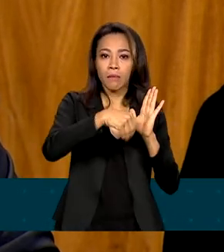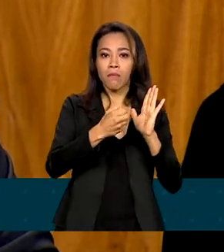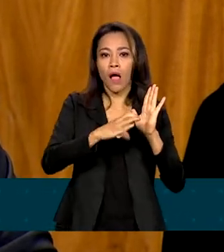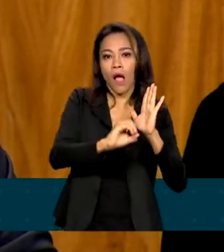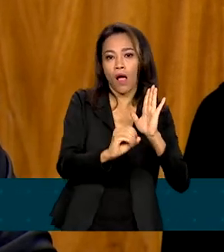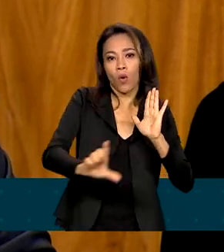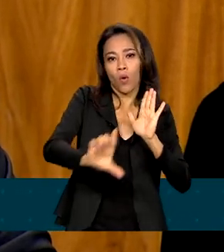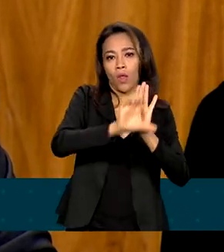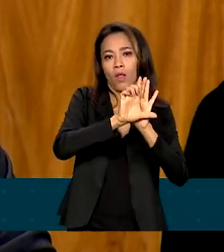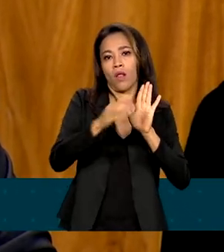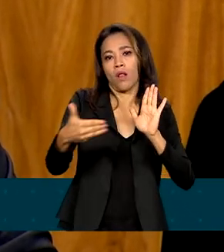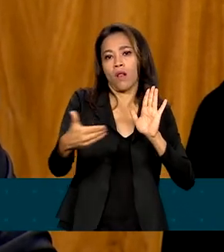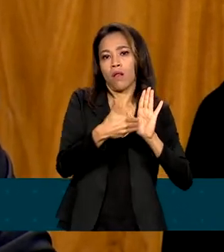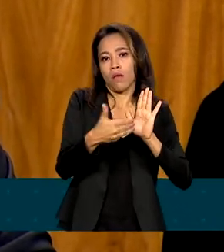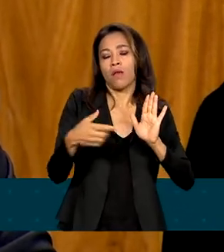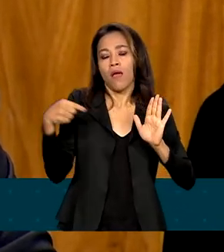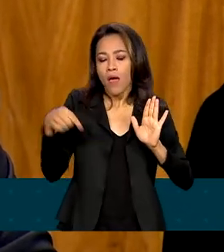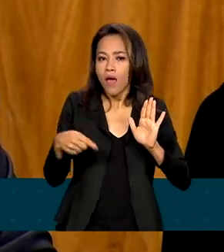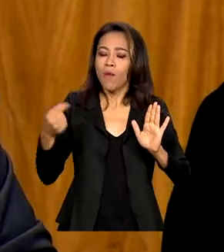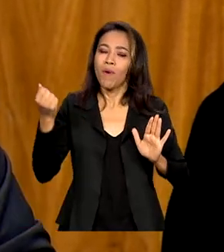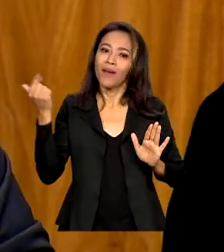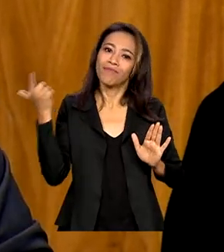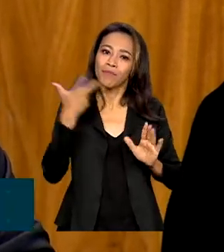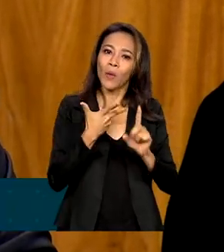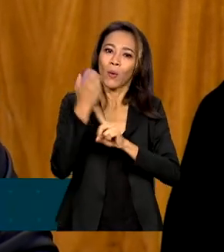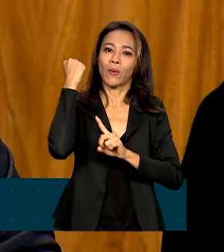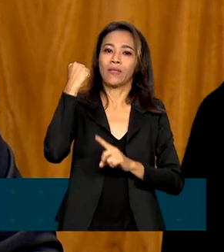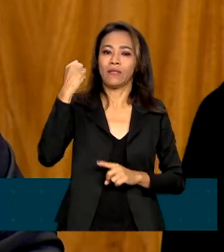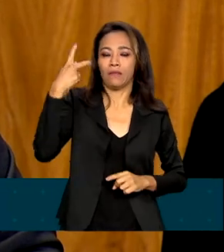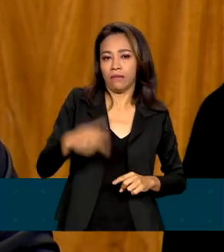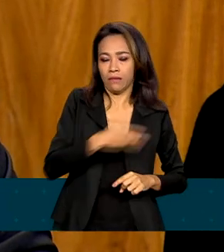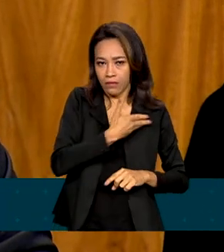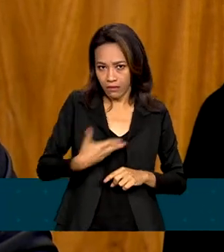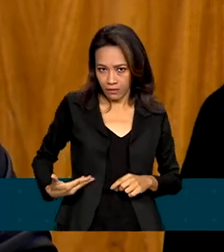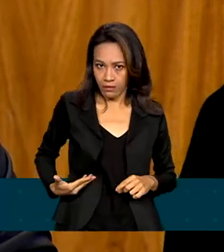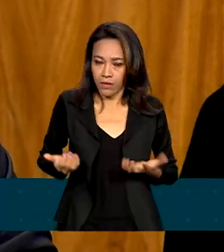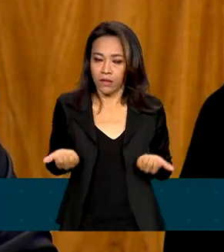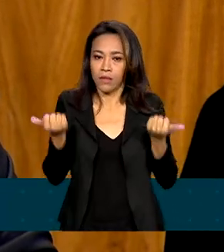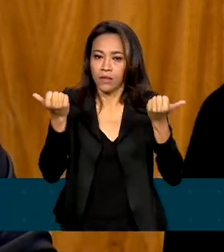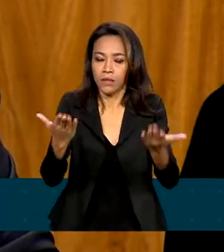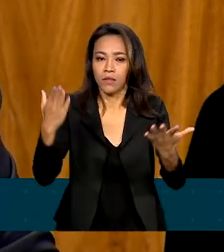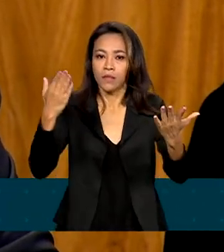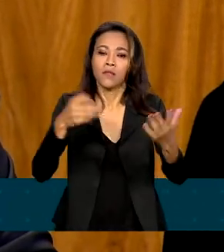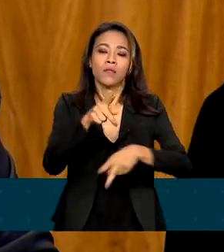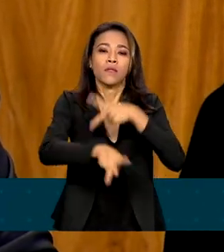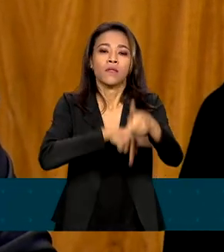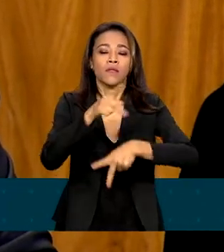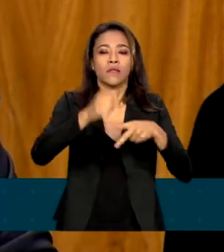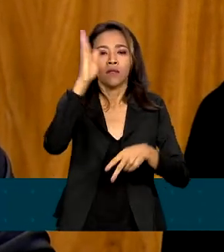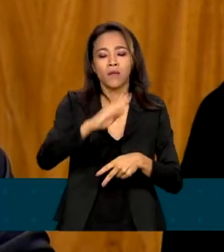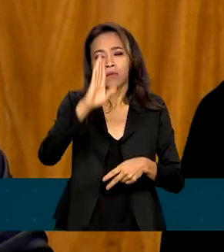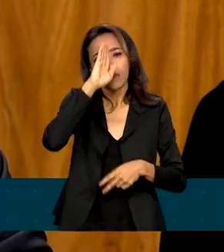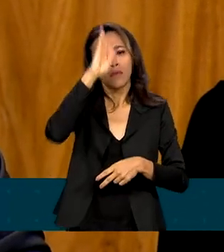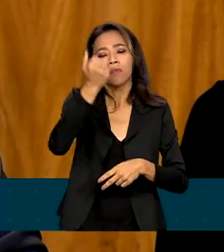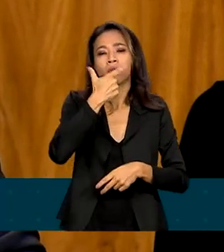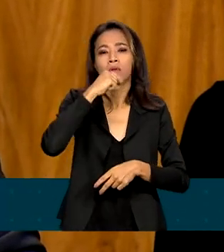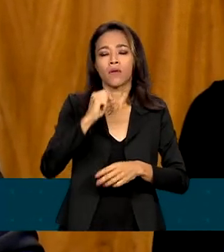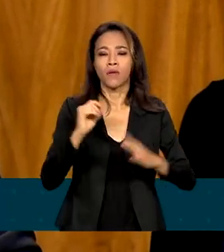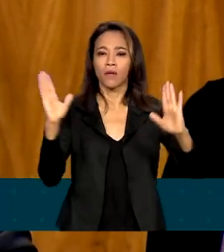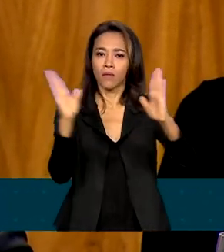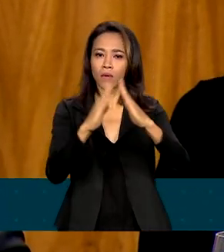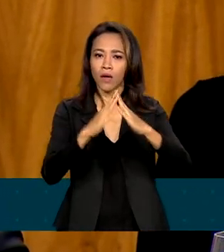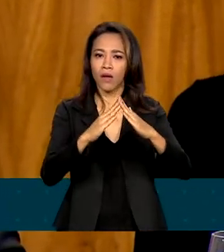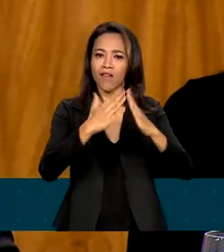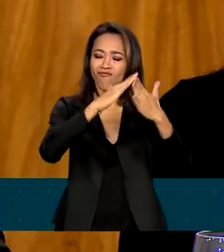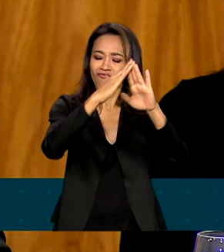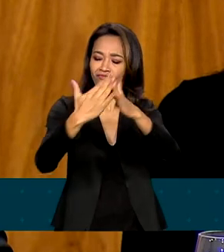conquista que este governo proporciona para a população brasileira. especialmente para aquela parcela que vive em localidades carentes